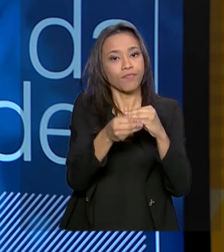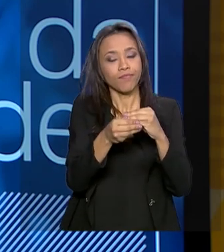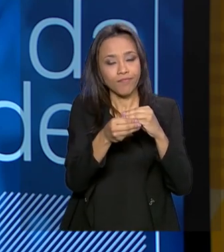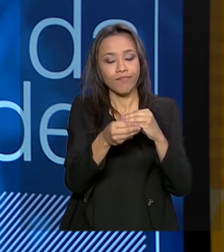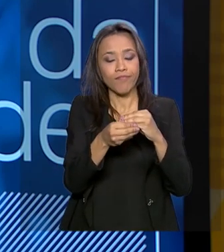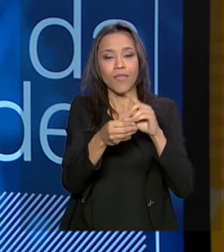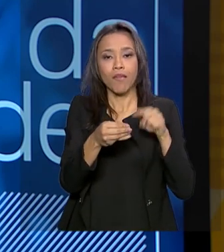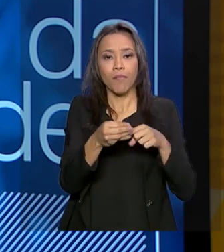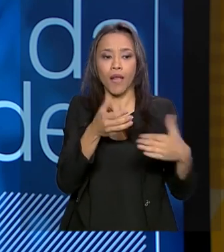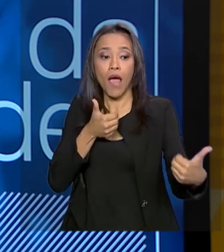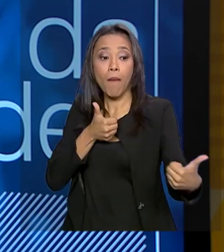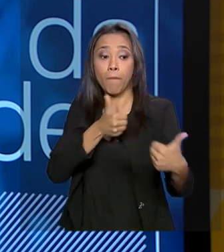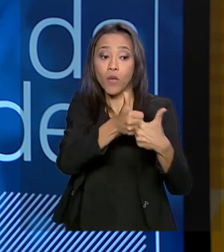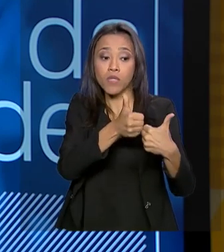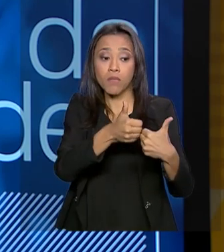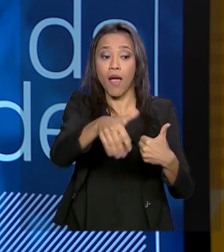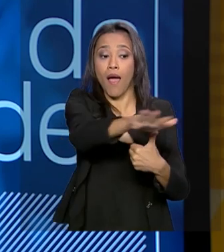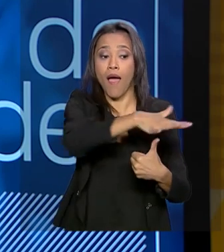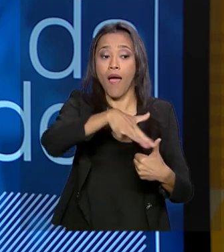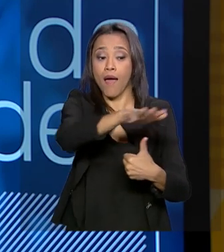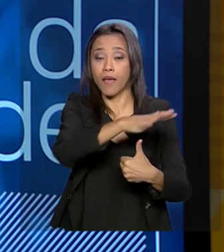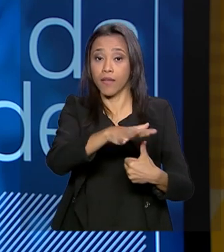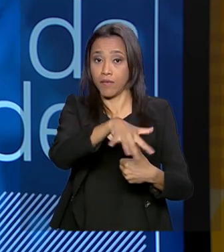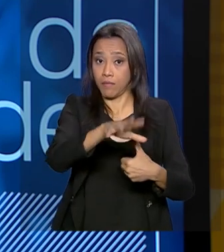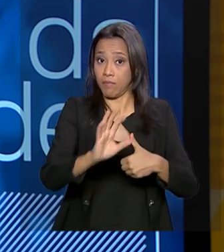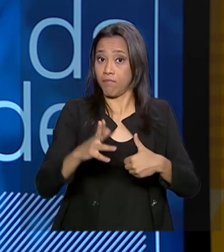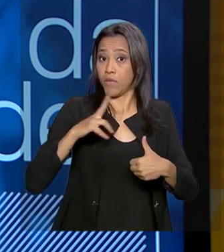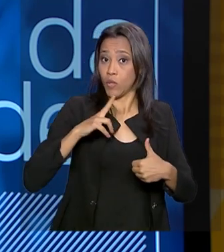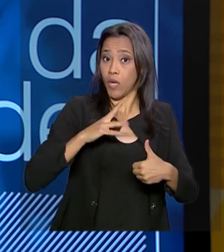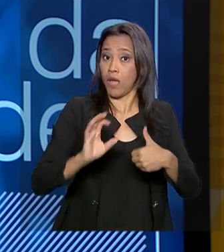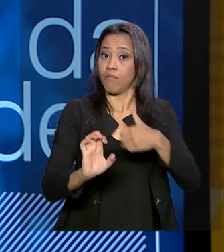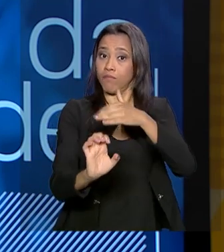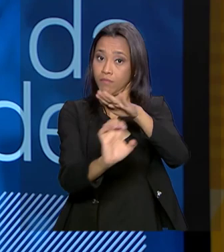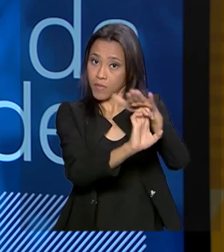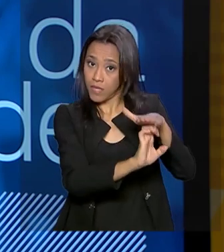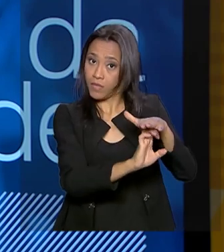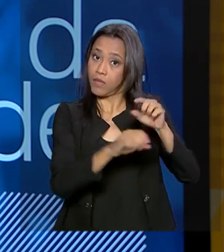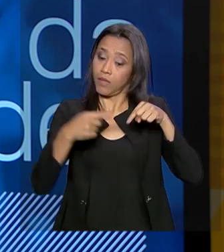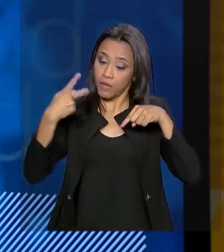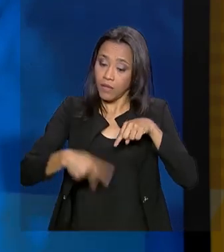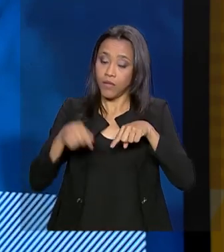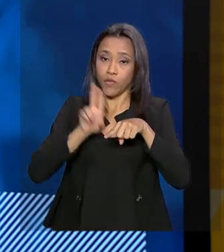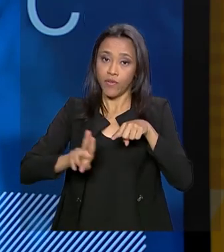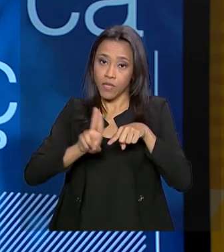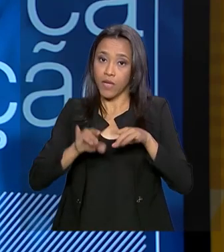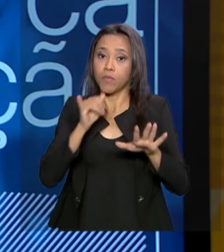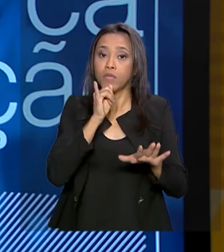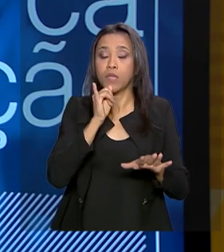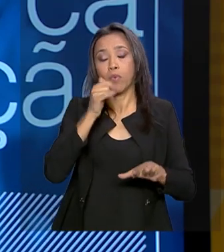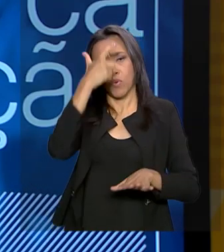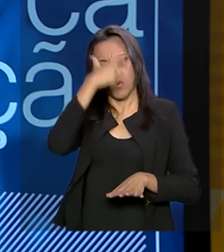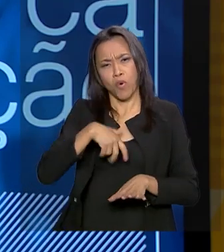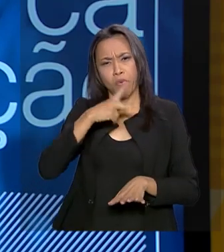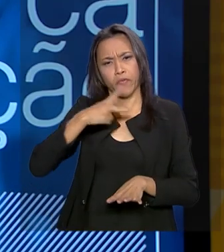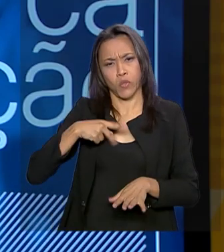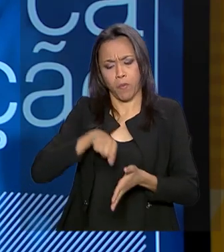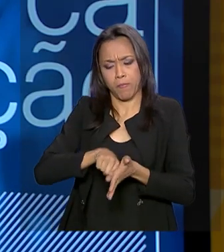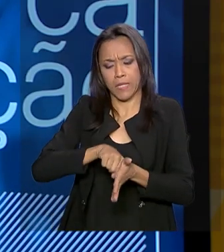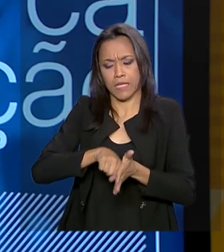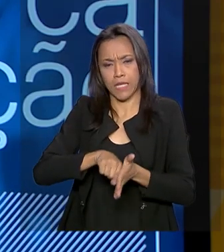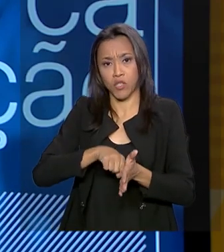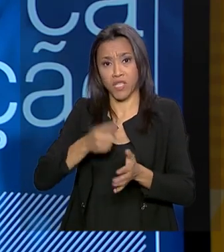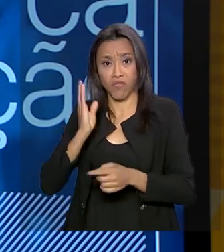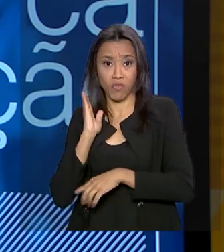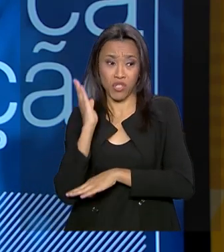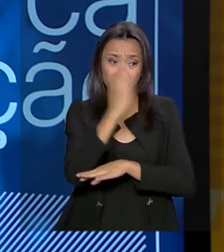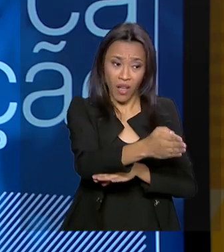entre o setor privado, o setor produtivo e as universidades. Então, o eu diria é o seguinte, um professor, às vezes um pesquisador, se ele for direto para o